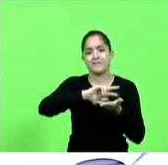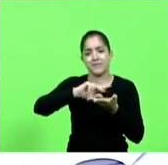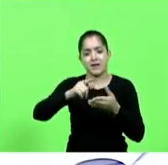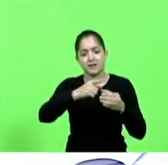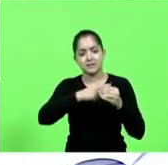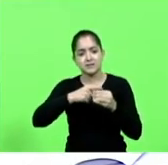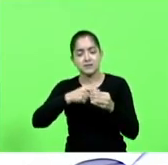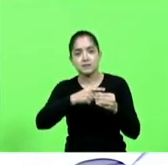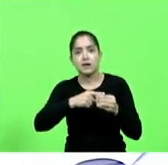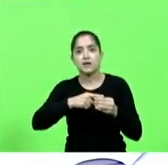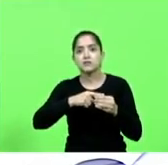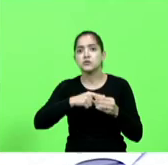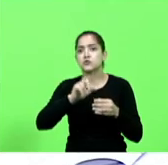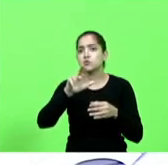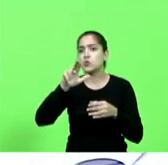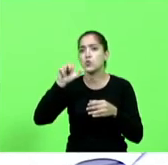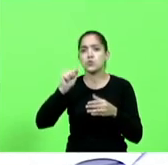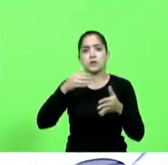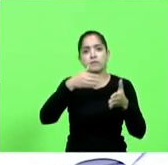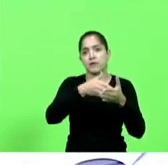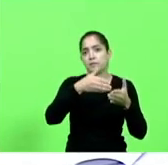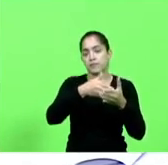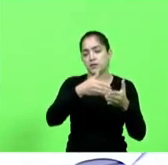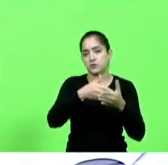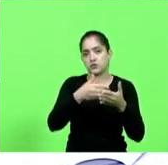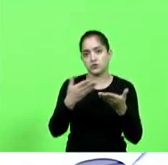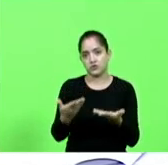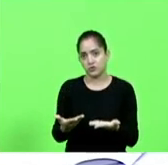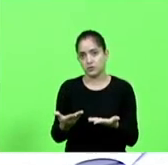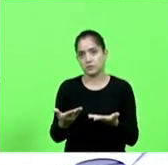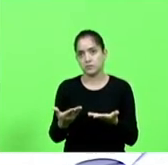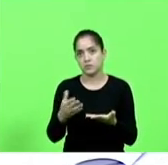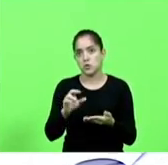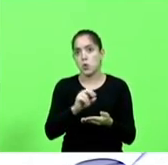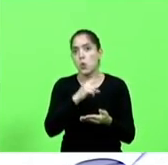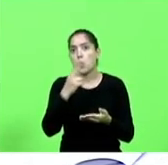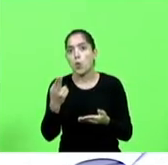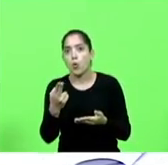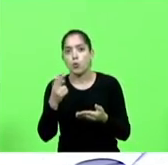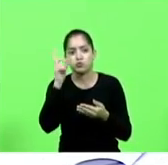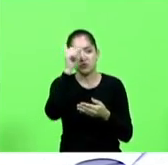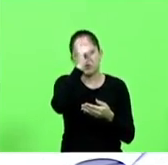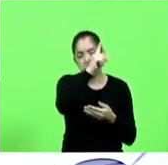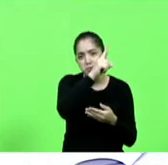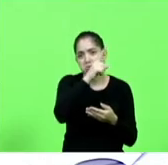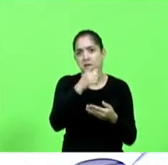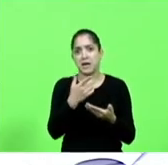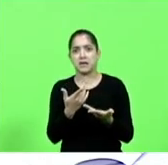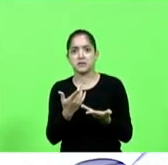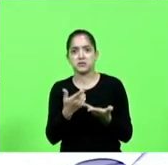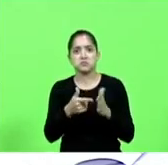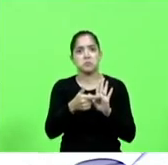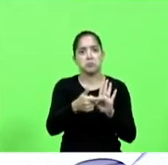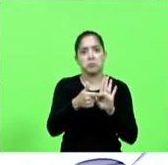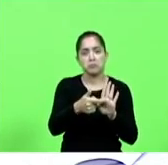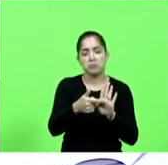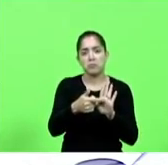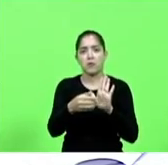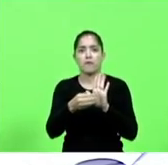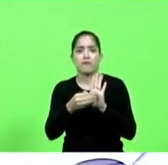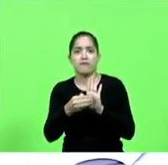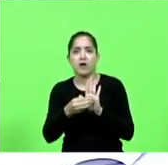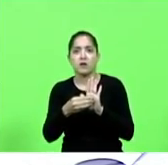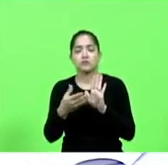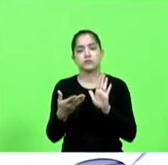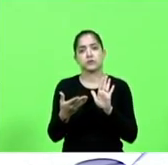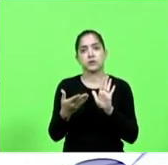os prefeitos da Murel vão impedir o governo, ou vão causar dificuldade, impor dificuldade ao governo, falta de boa vontade, é